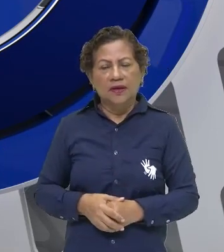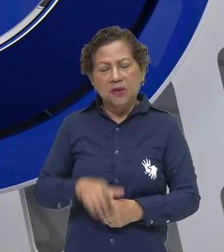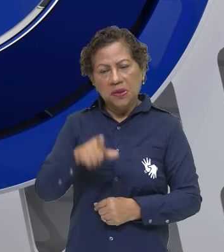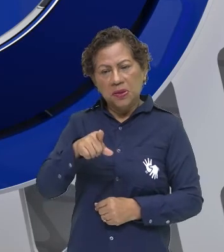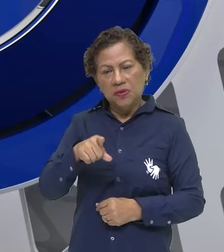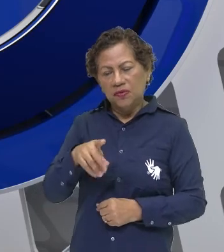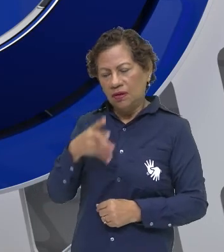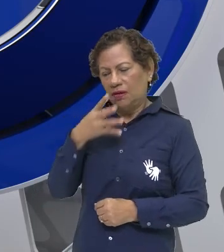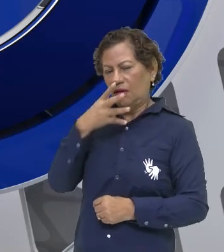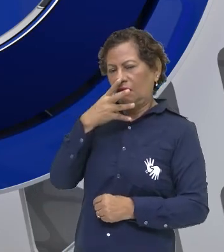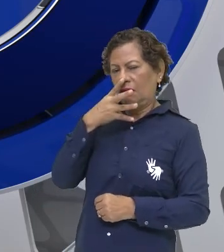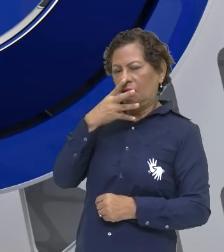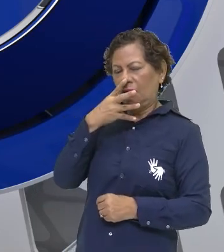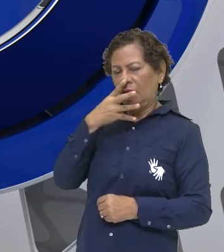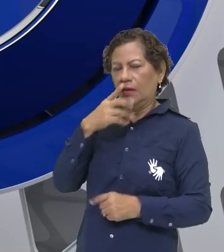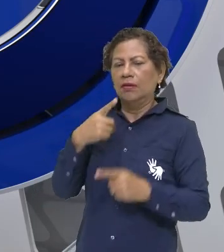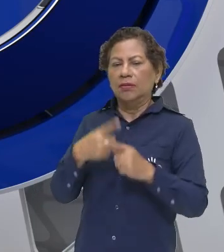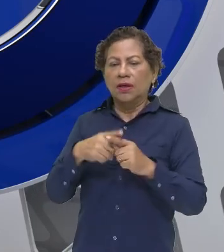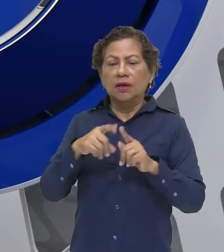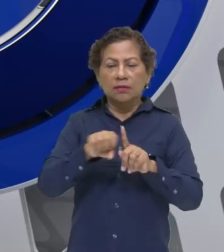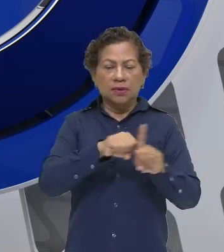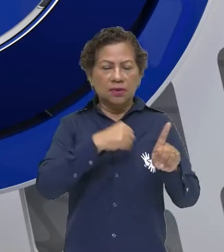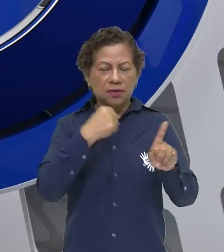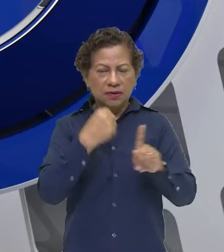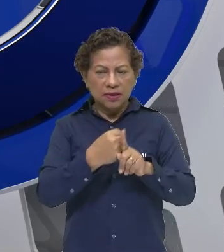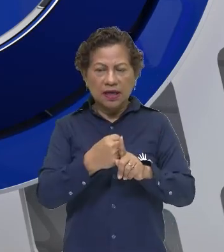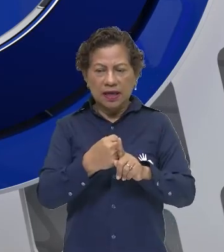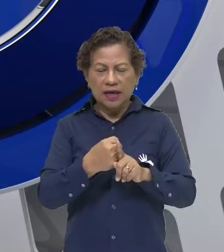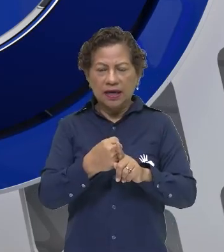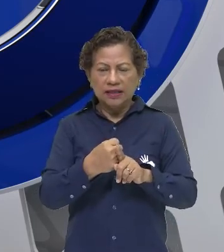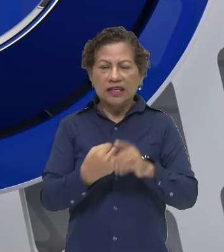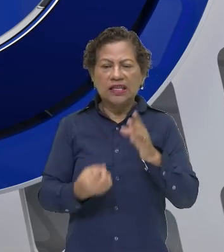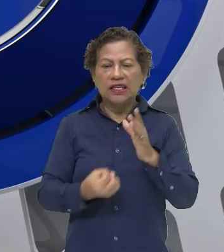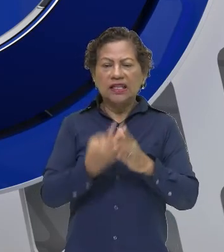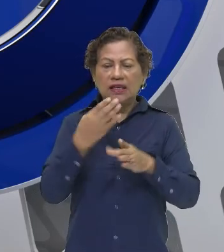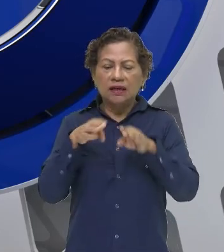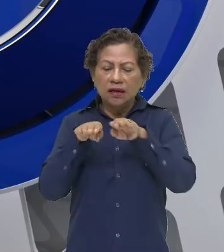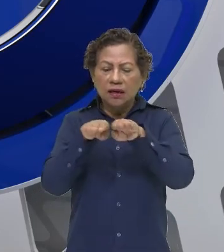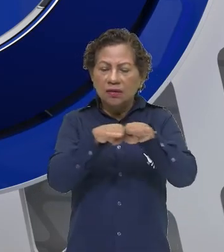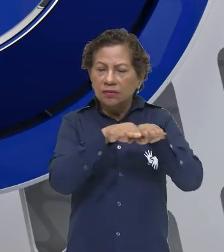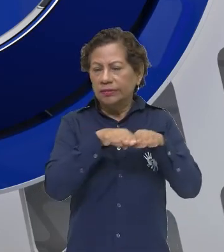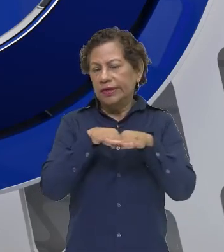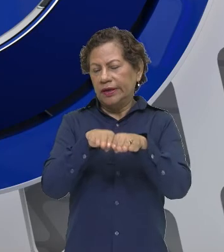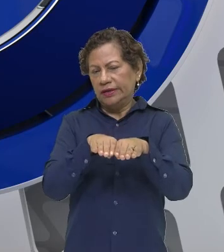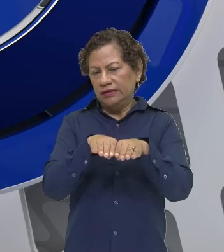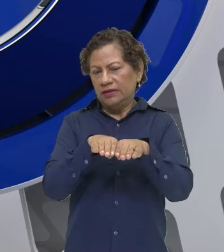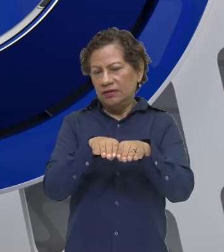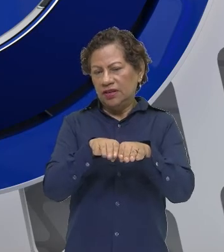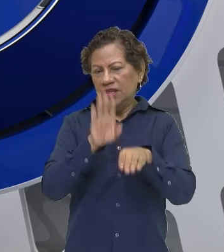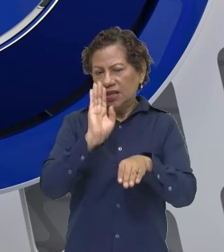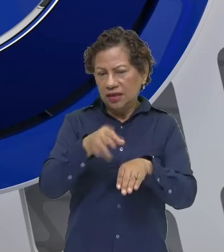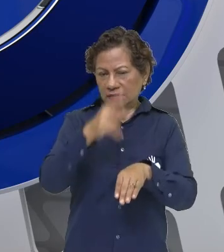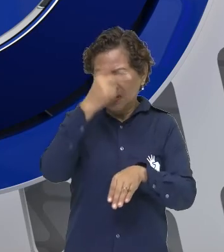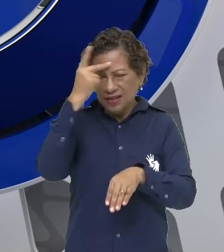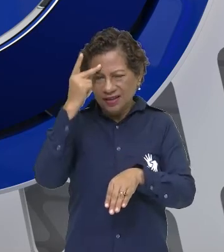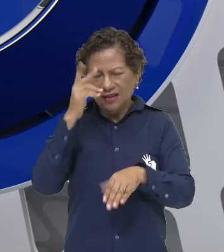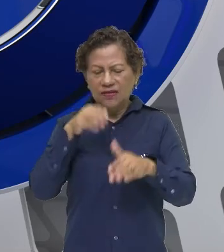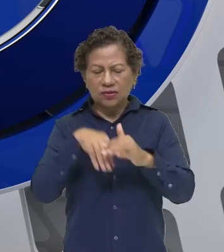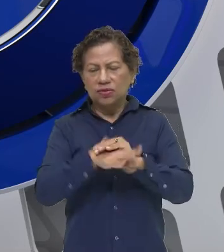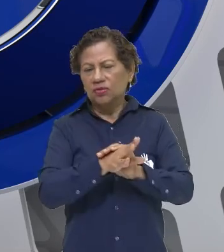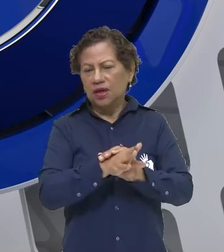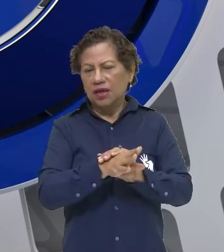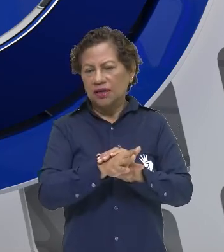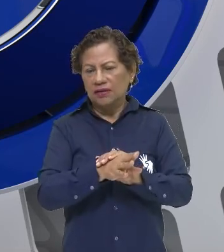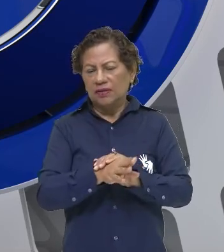está fazendo que a sociedade ou então o padrão do que as pessoas estavam acostumadas vão dizer epa, isso aí não é